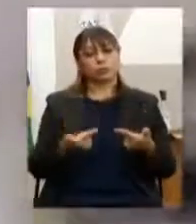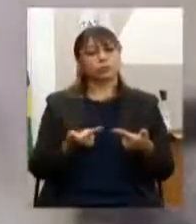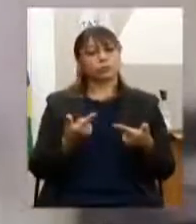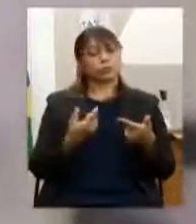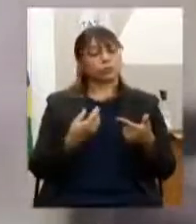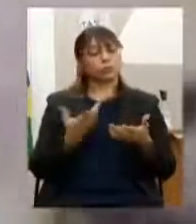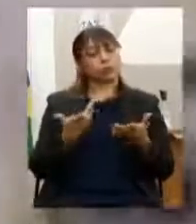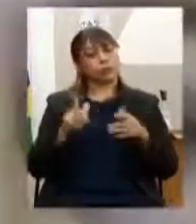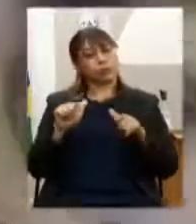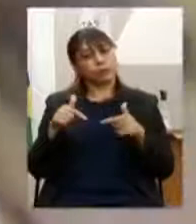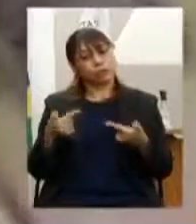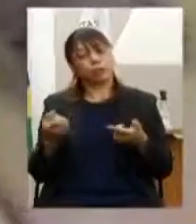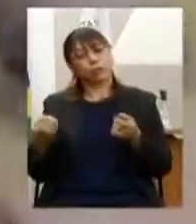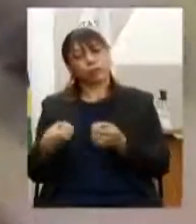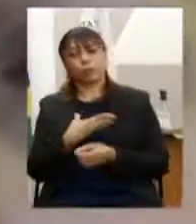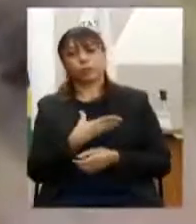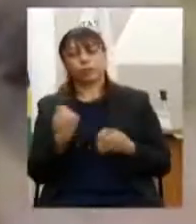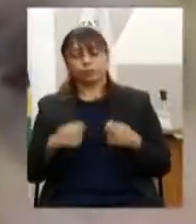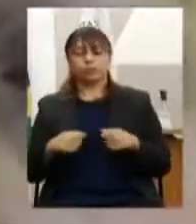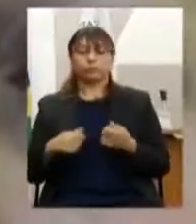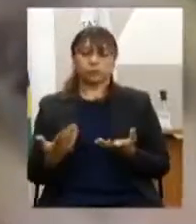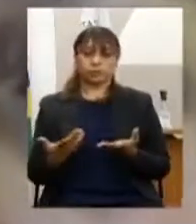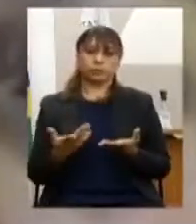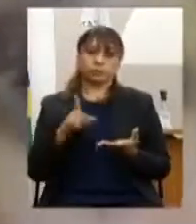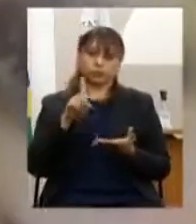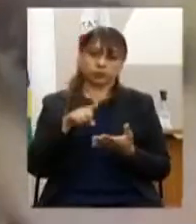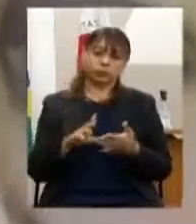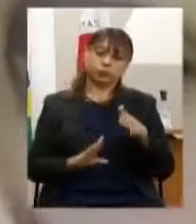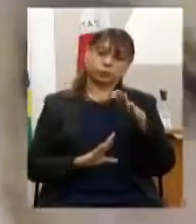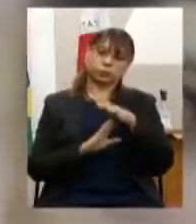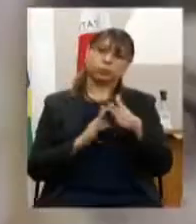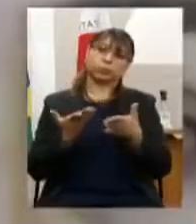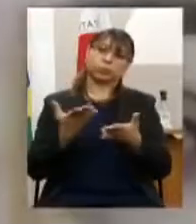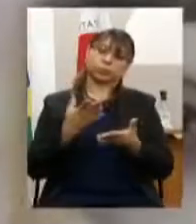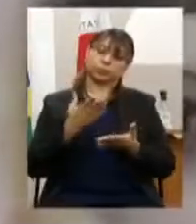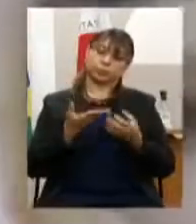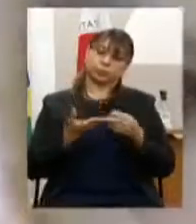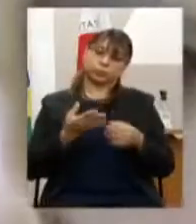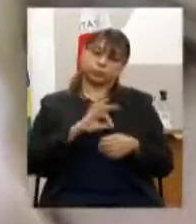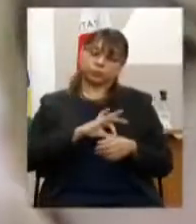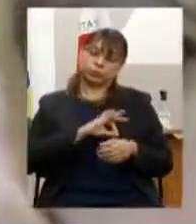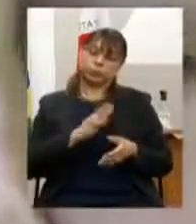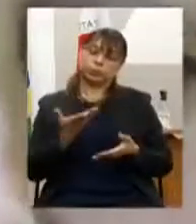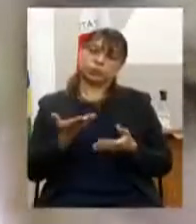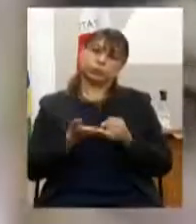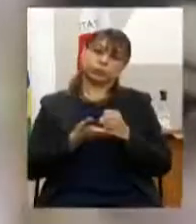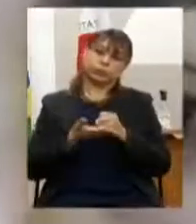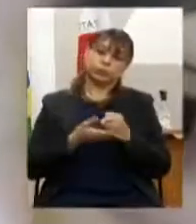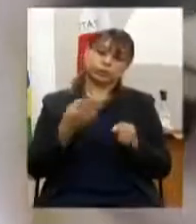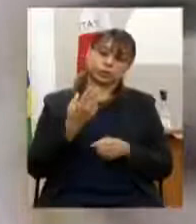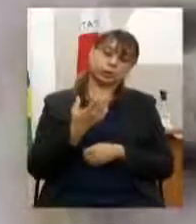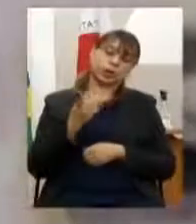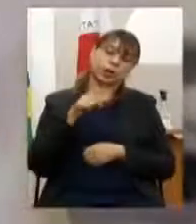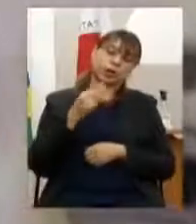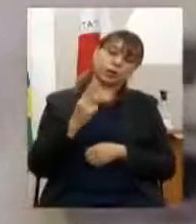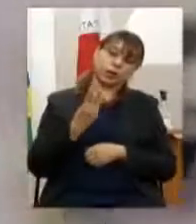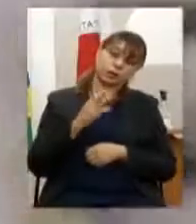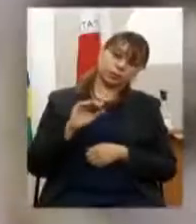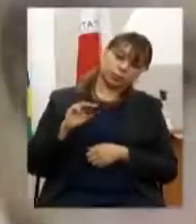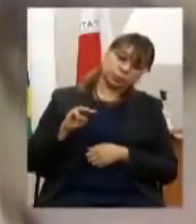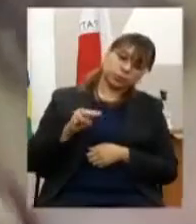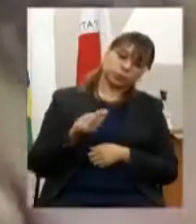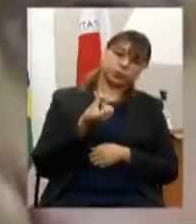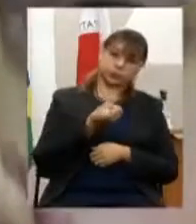ação chamada de Piso Mineiro de Proteção Social Especial no valor de R$,6 milhões com a